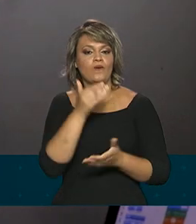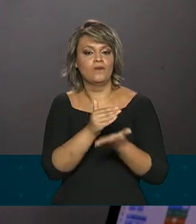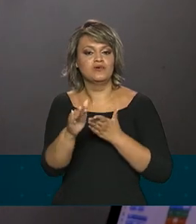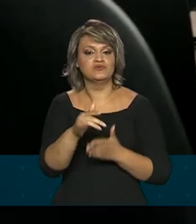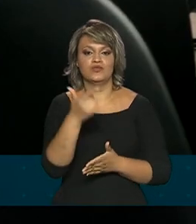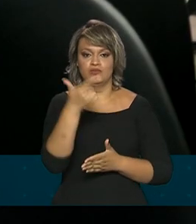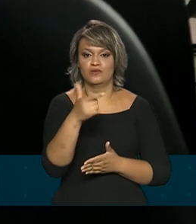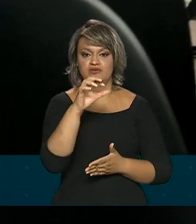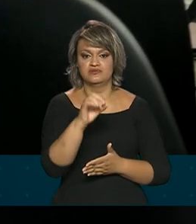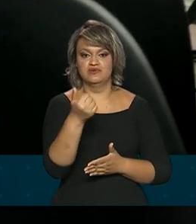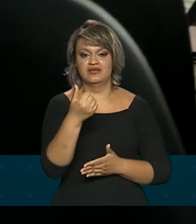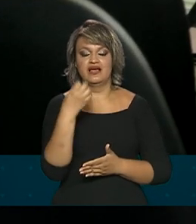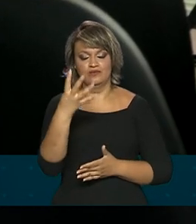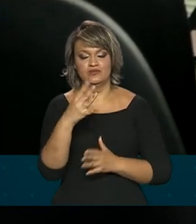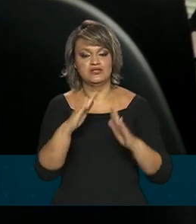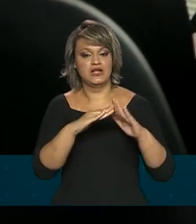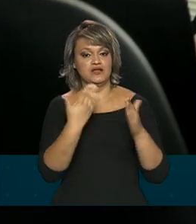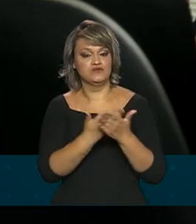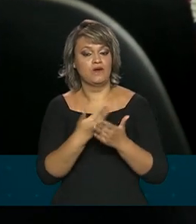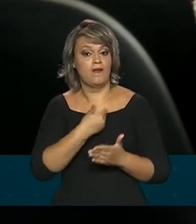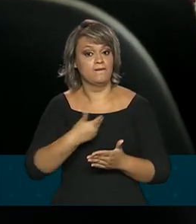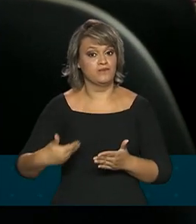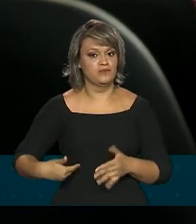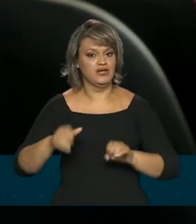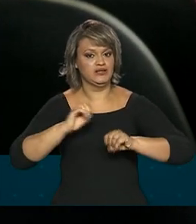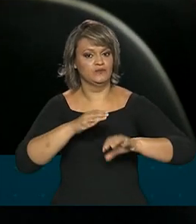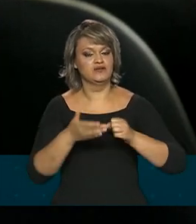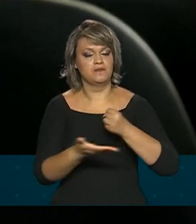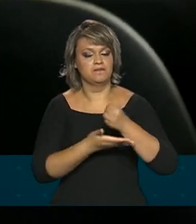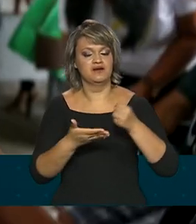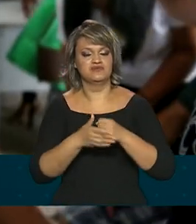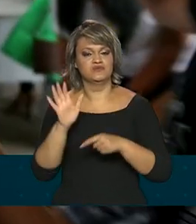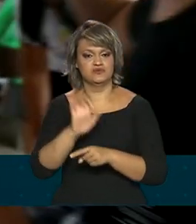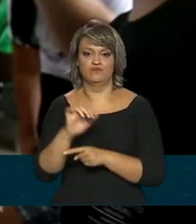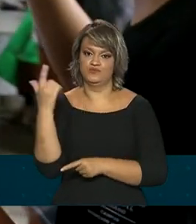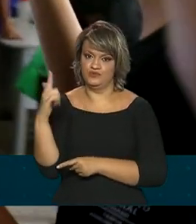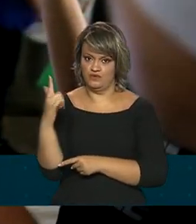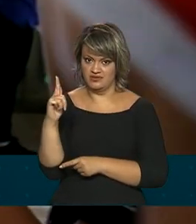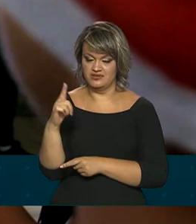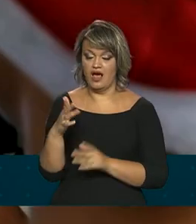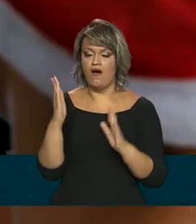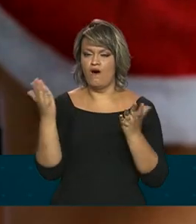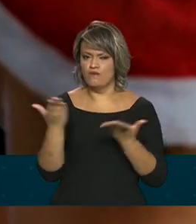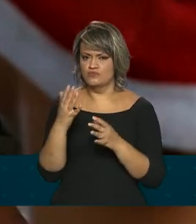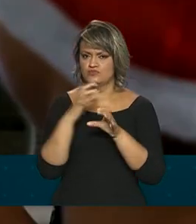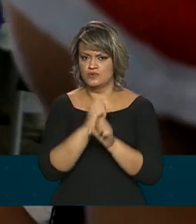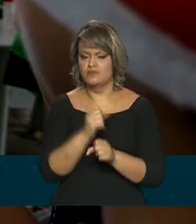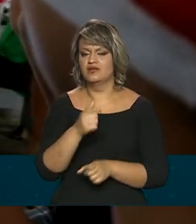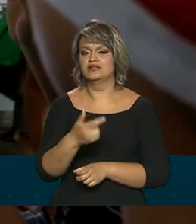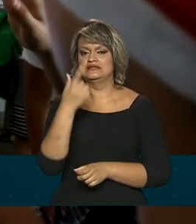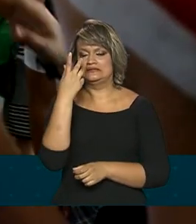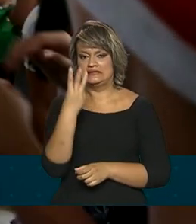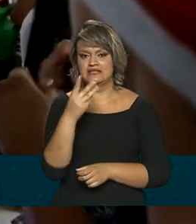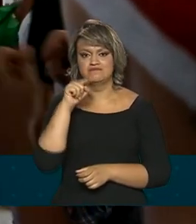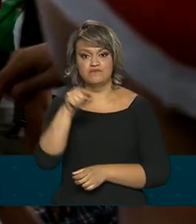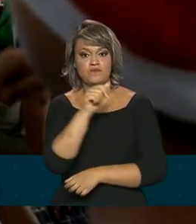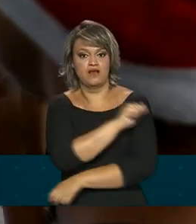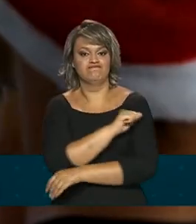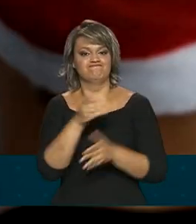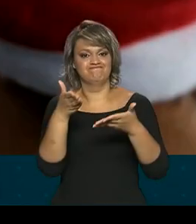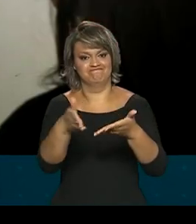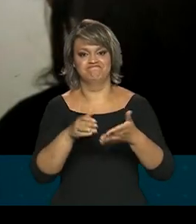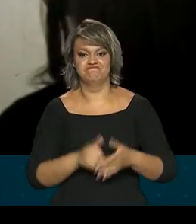2014 nas Escolas Públicas da Educação Básica de Goiás e hoje já soma mais de 3 mil alunos